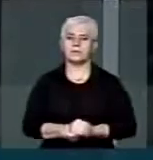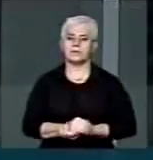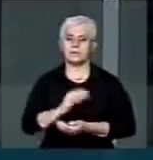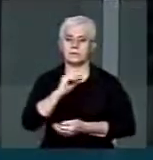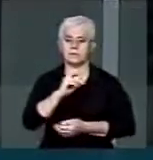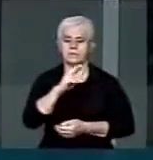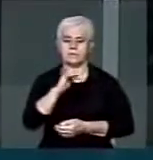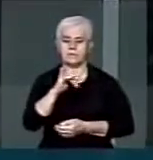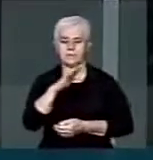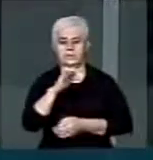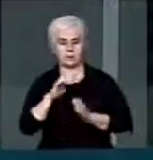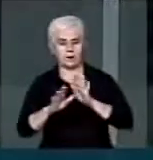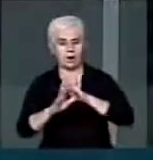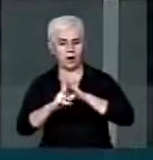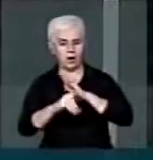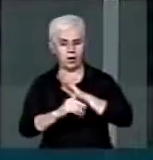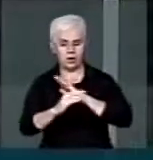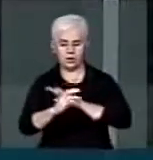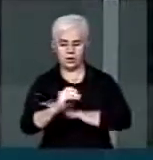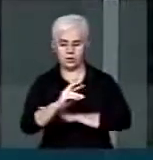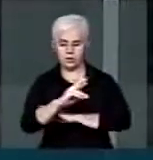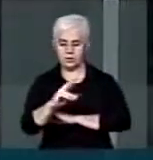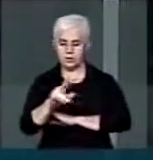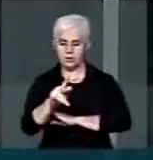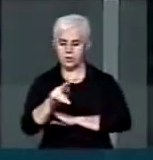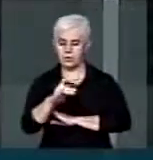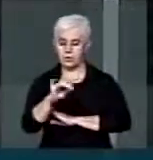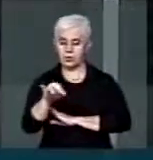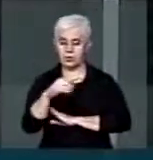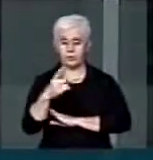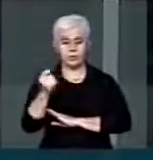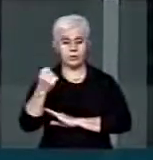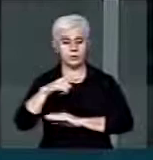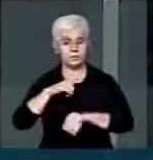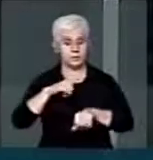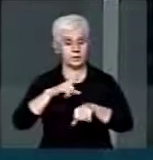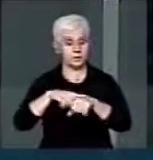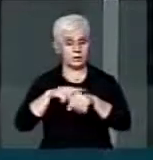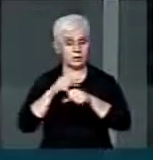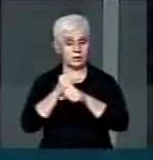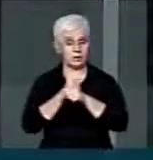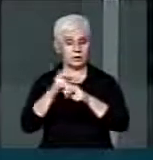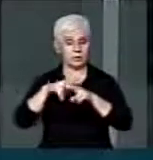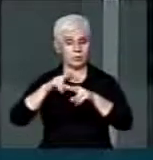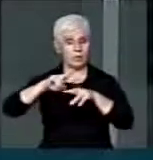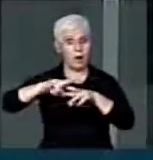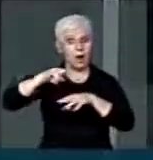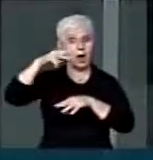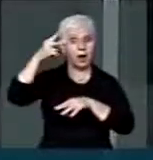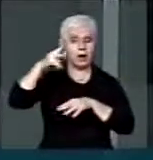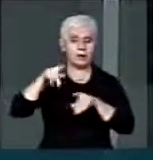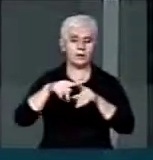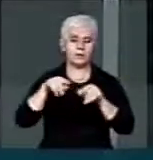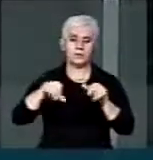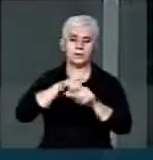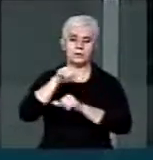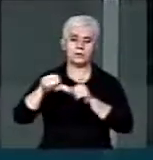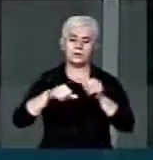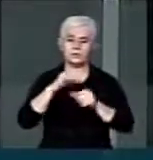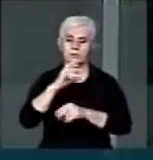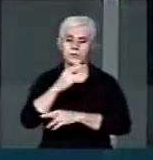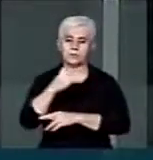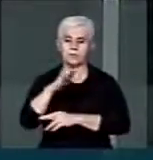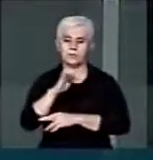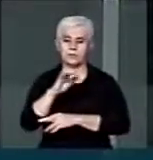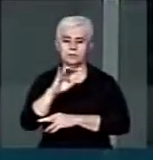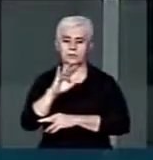de corrupção deve ter a sua pena aumentada, mas transformá-lo em crime hediondo